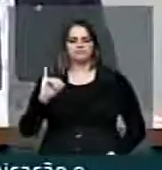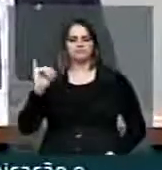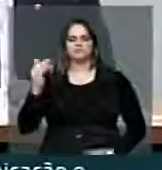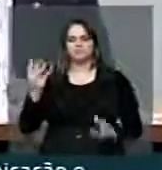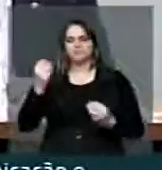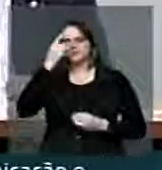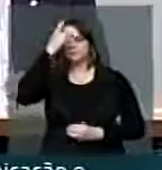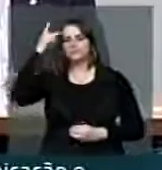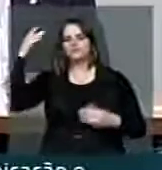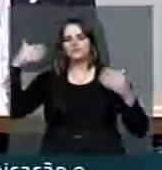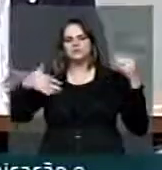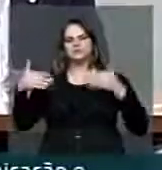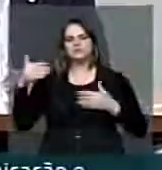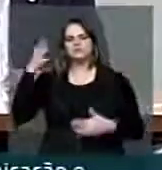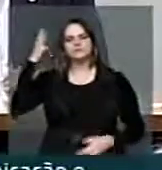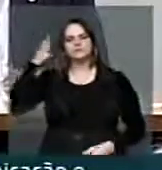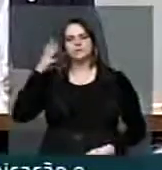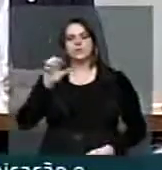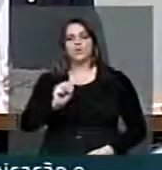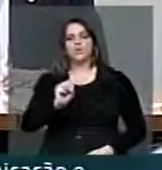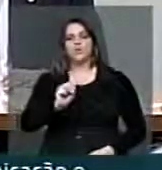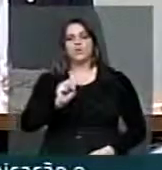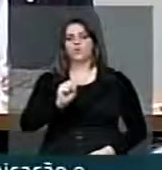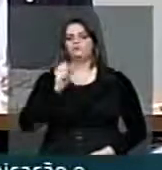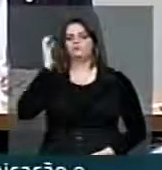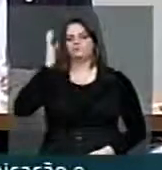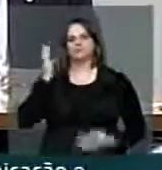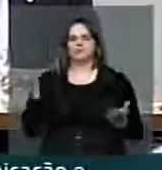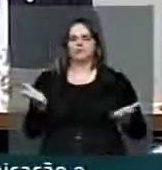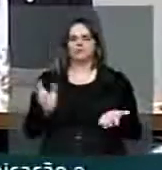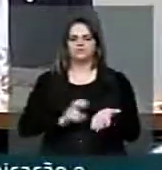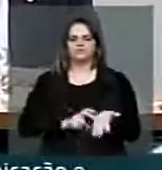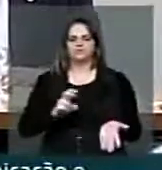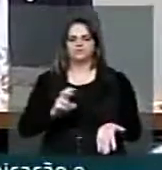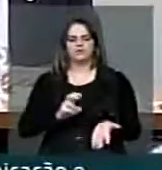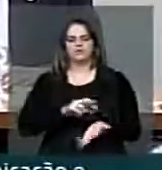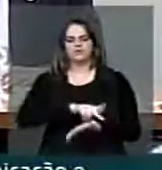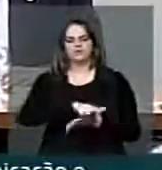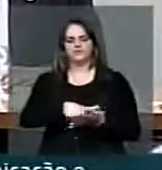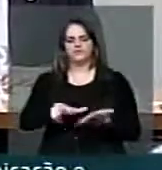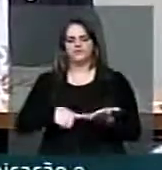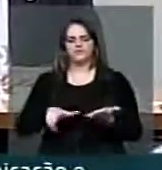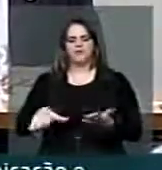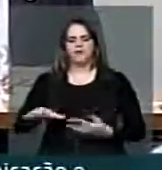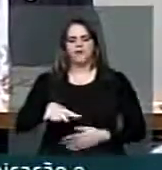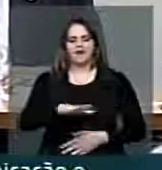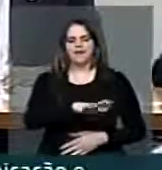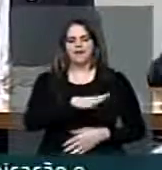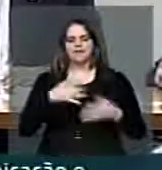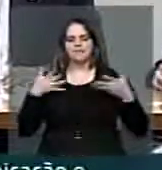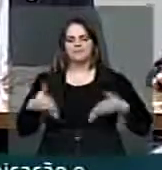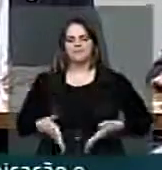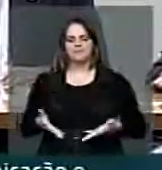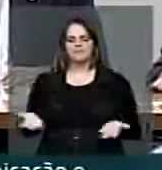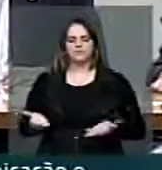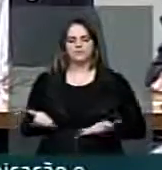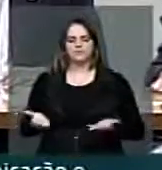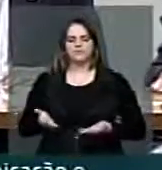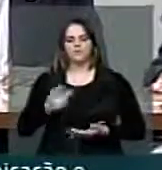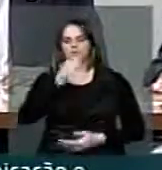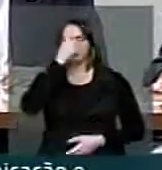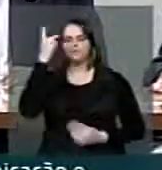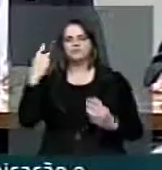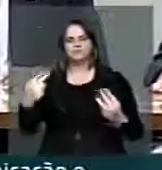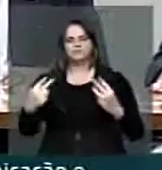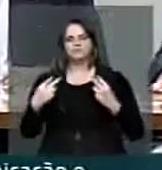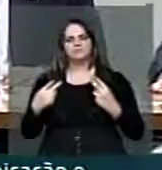palestrantes, os oito que aqui falaram nessa manhã, dos mais diversos setores, pelas pessoas aqui que nos ouvem,